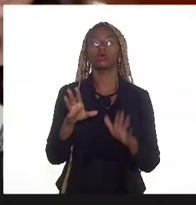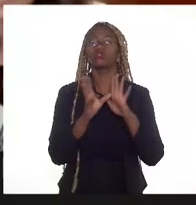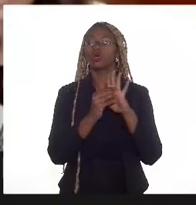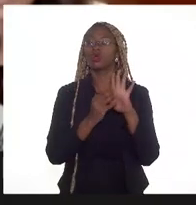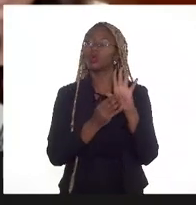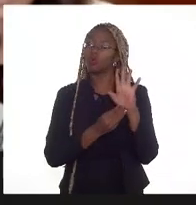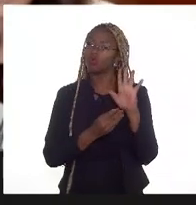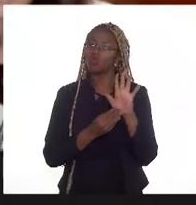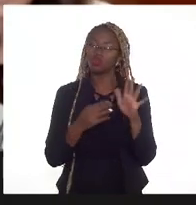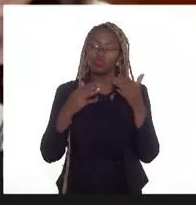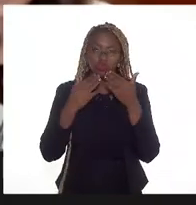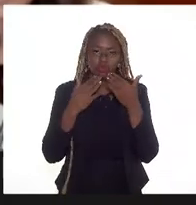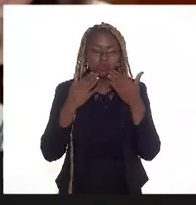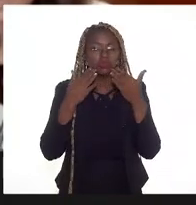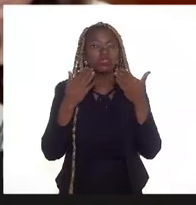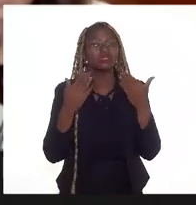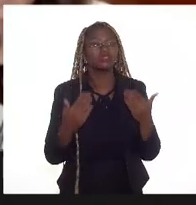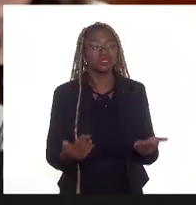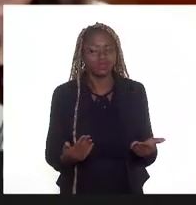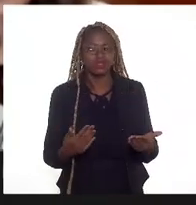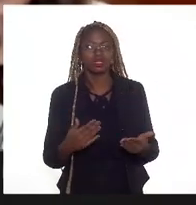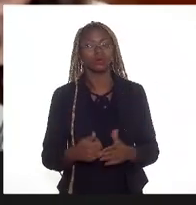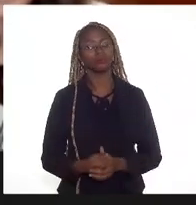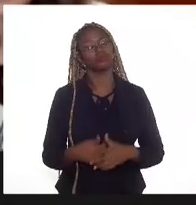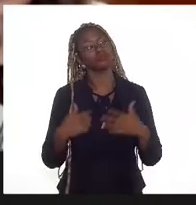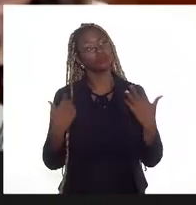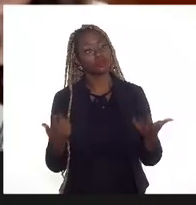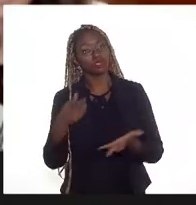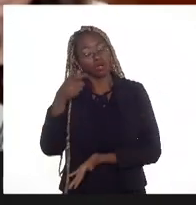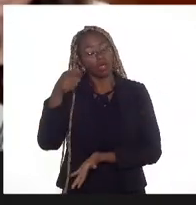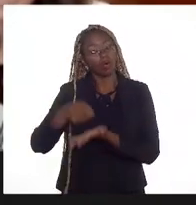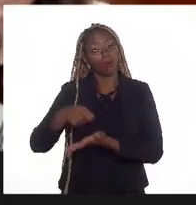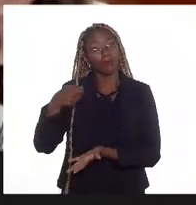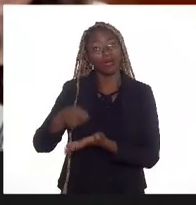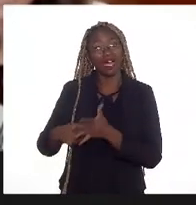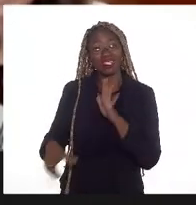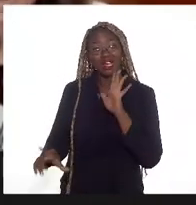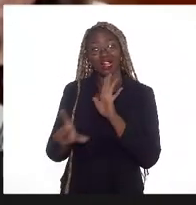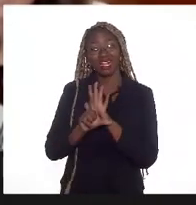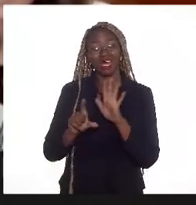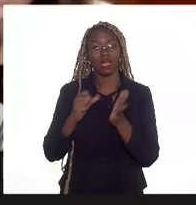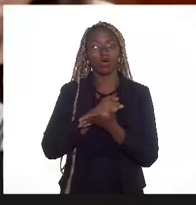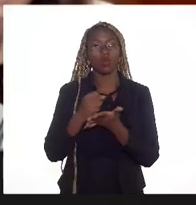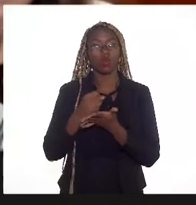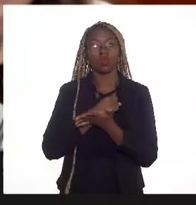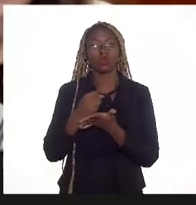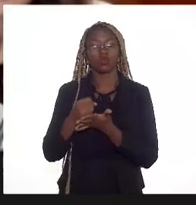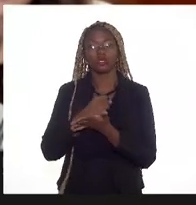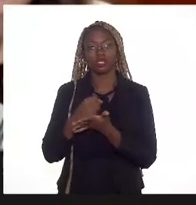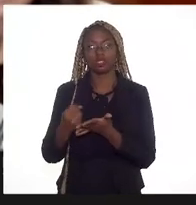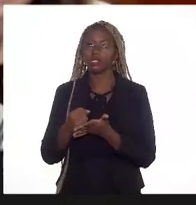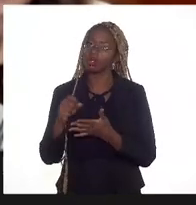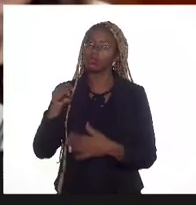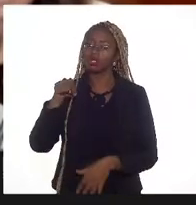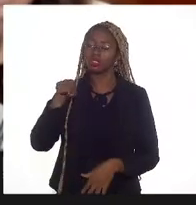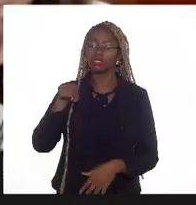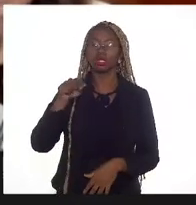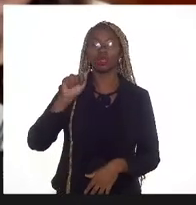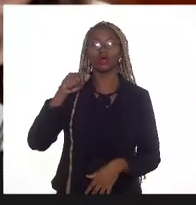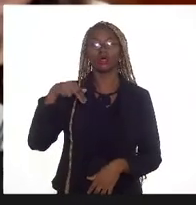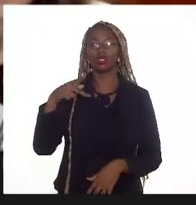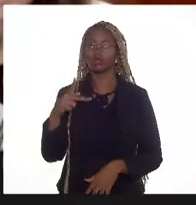as disposições desse plano de desenvolvimento. Então, ela é uma obrigação legal, contratual, na qual a ANP faz a